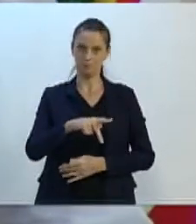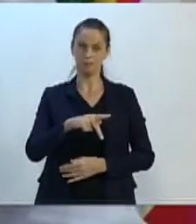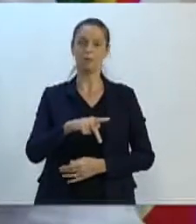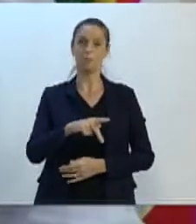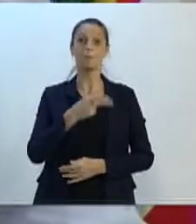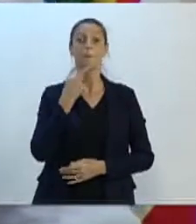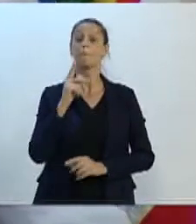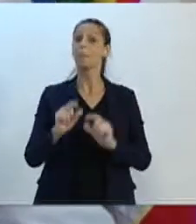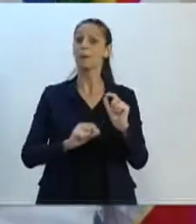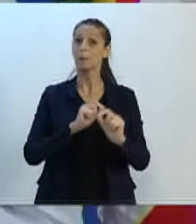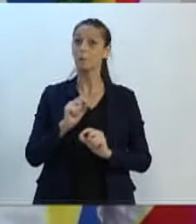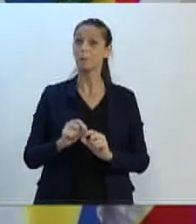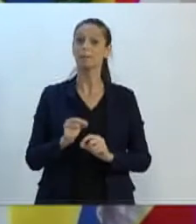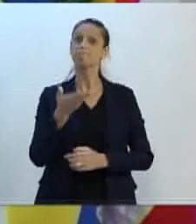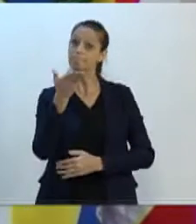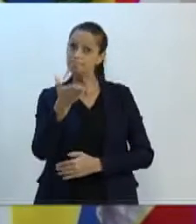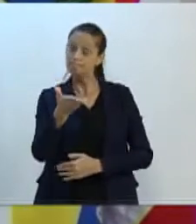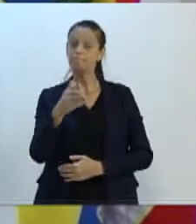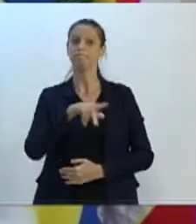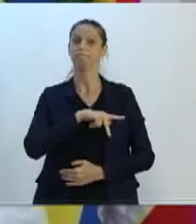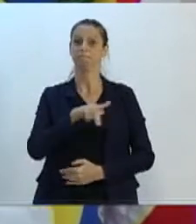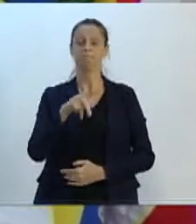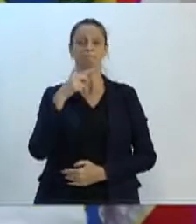destacar a sua presença, inclusive,